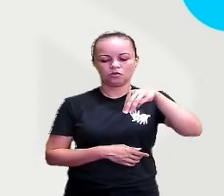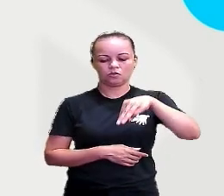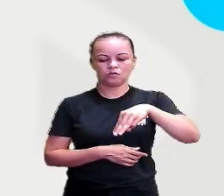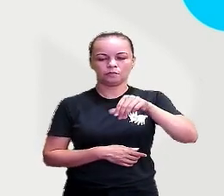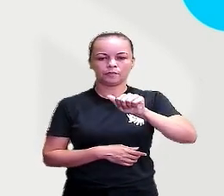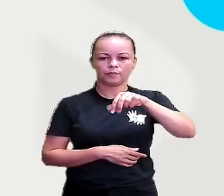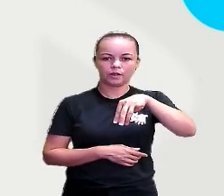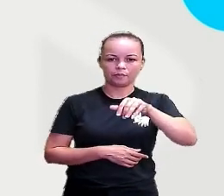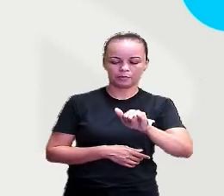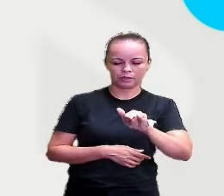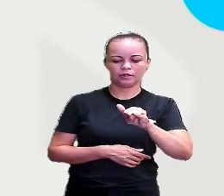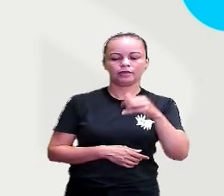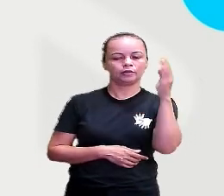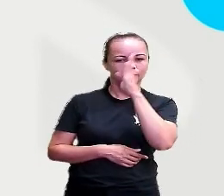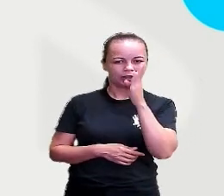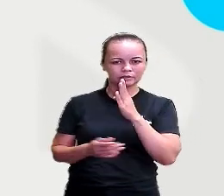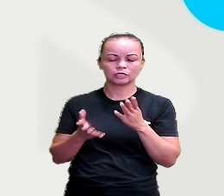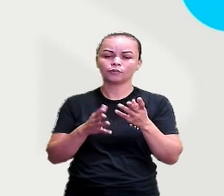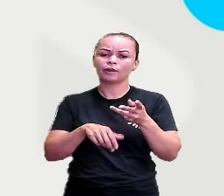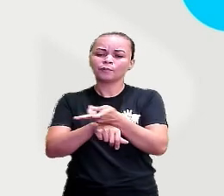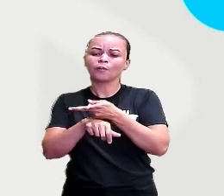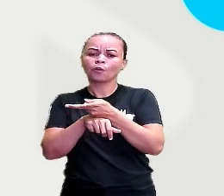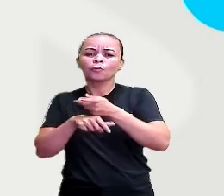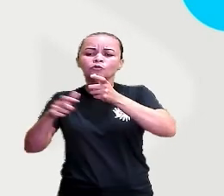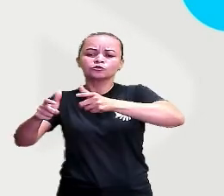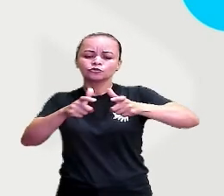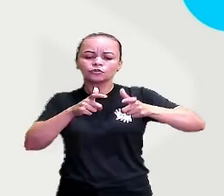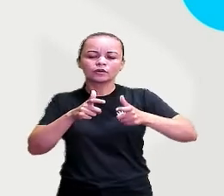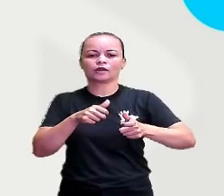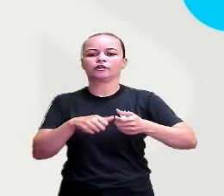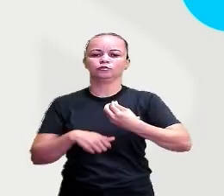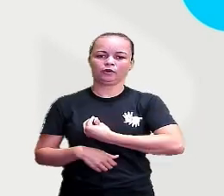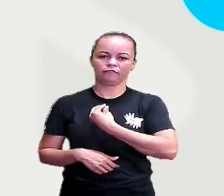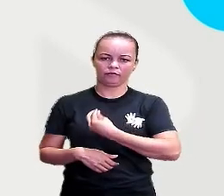alimentação e novos lugares para morar.